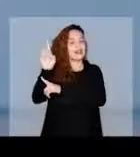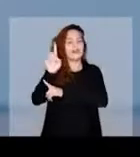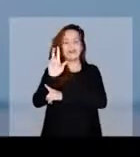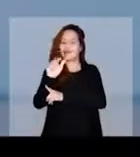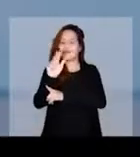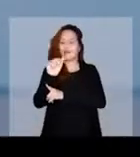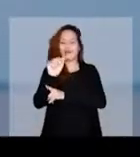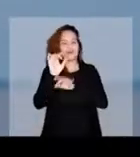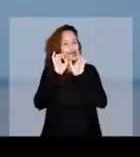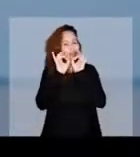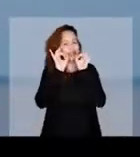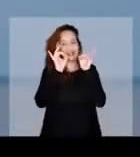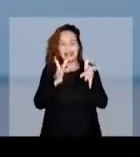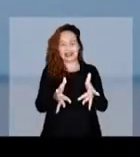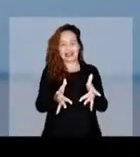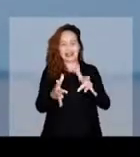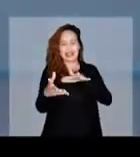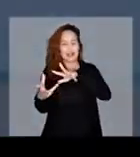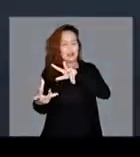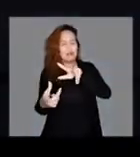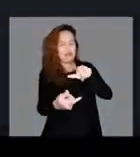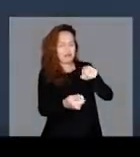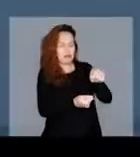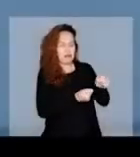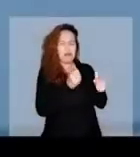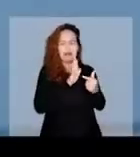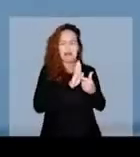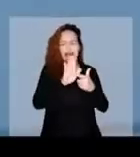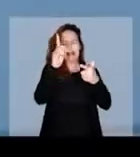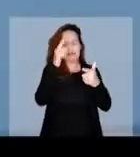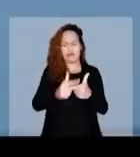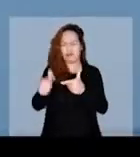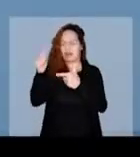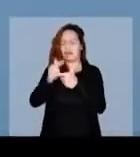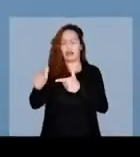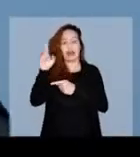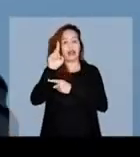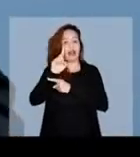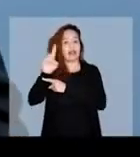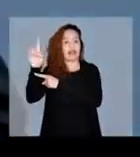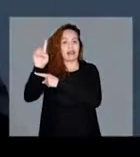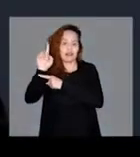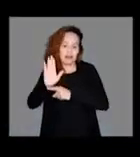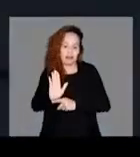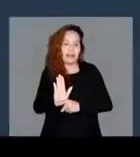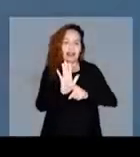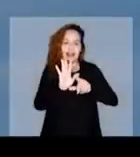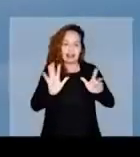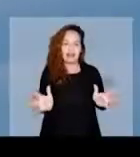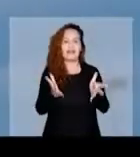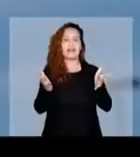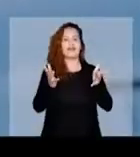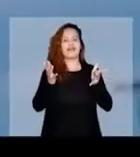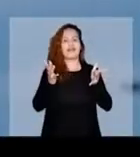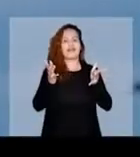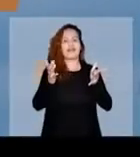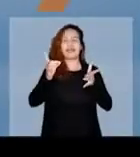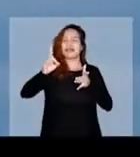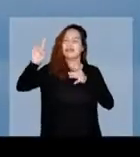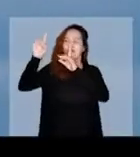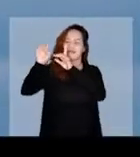não vai desistir. Ele está aqui pra te levantar. Se o mundo te